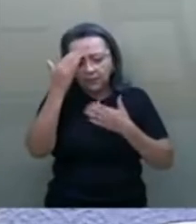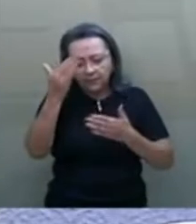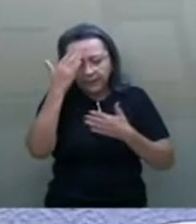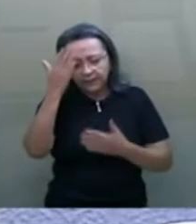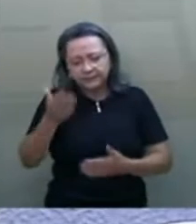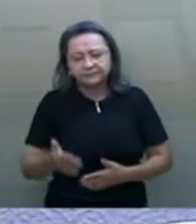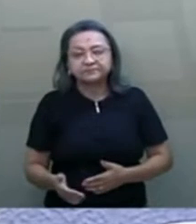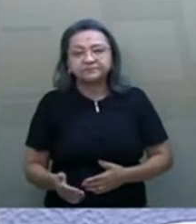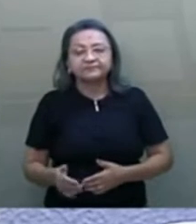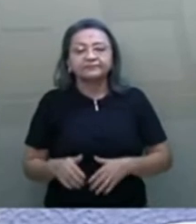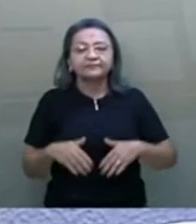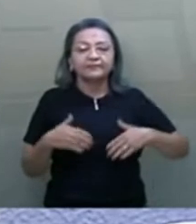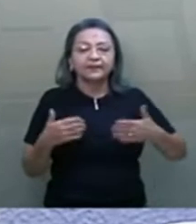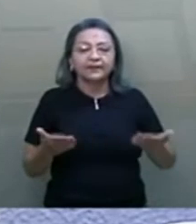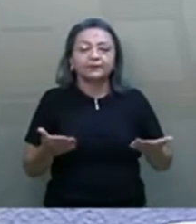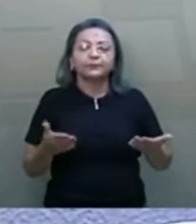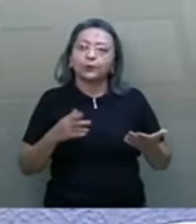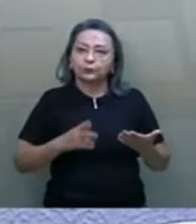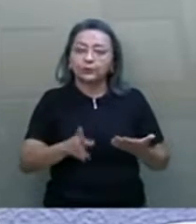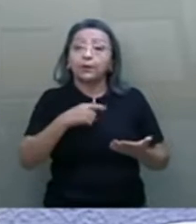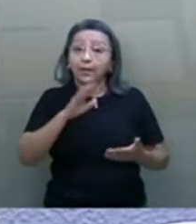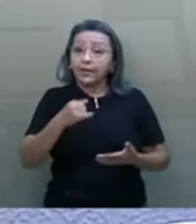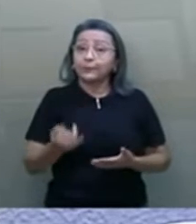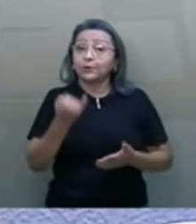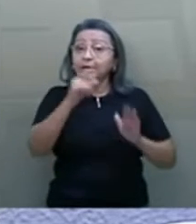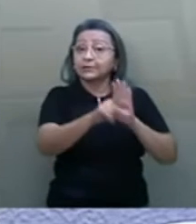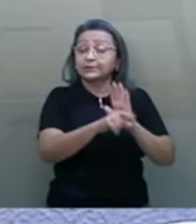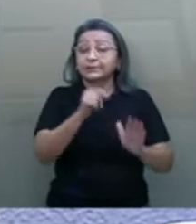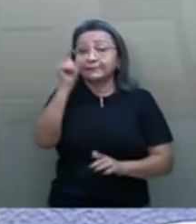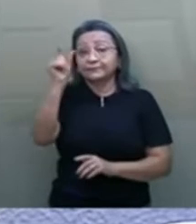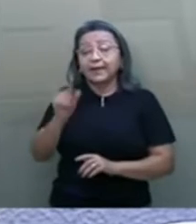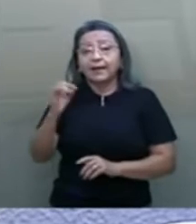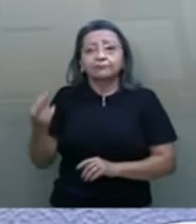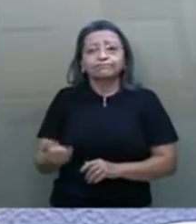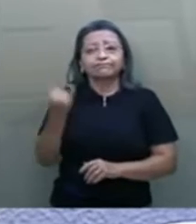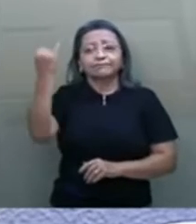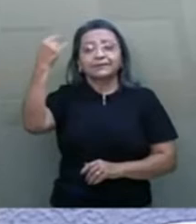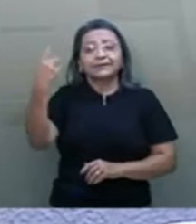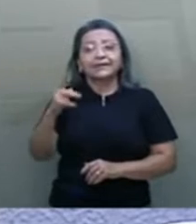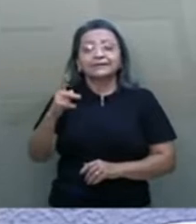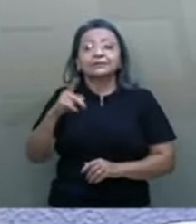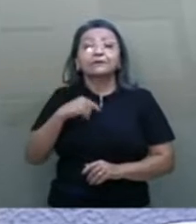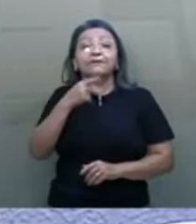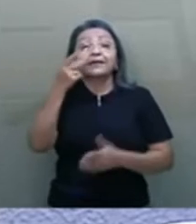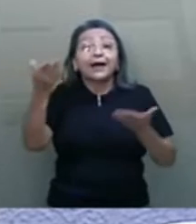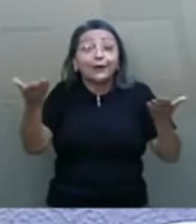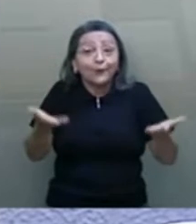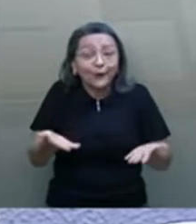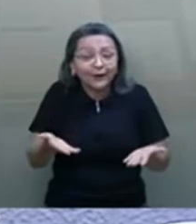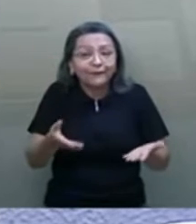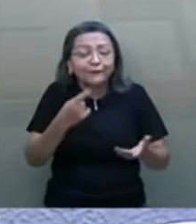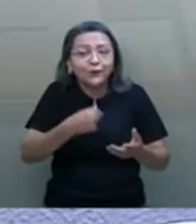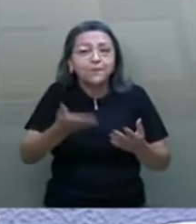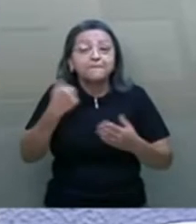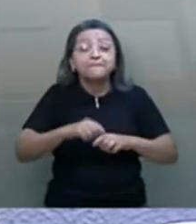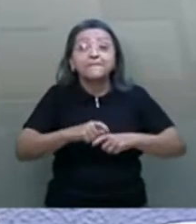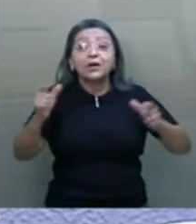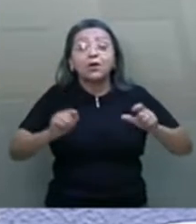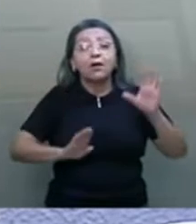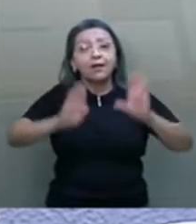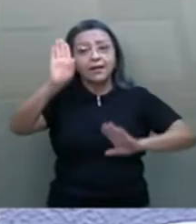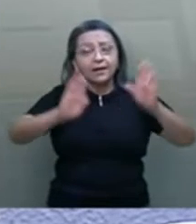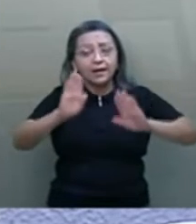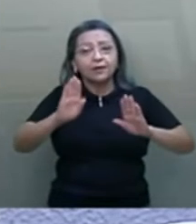Bom, é importante destacar a relevância e magnitude do que estamos falando. Foi o maior leilão de rádio